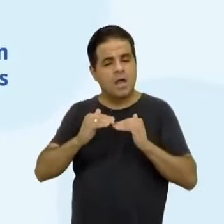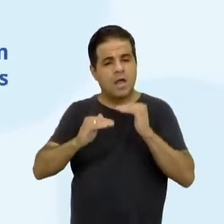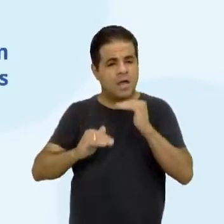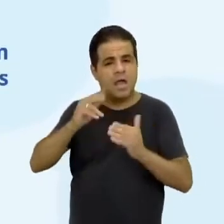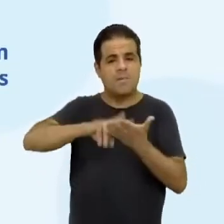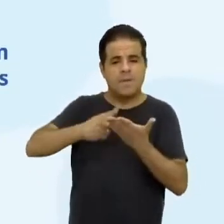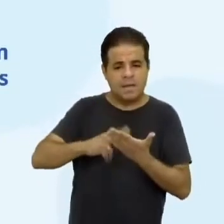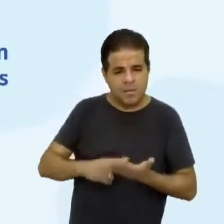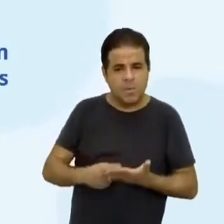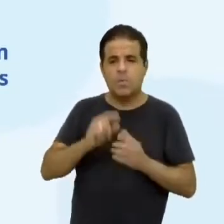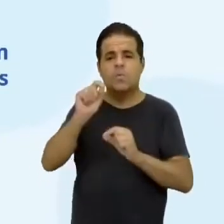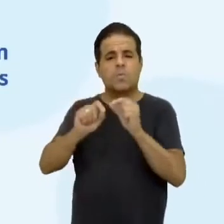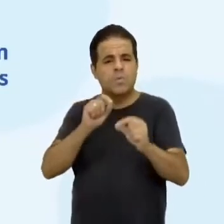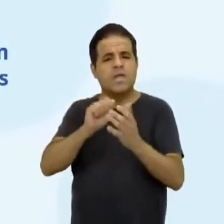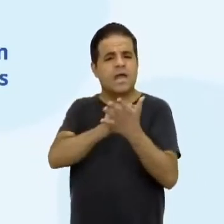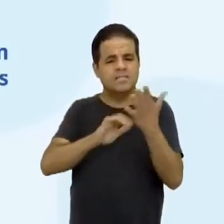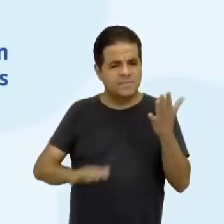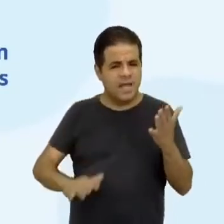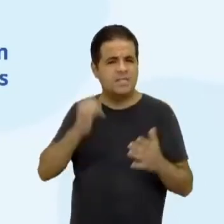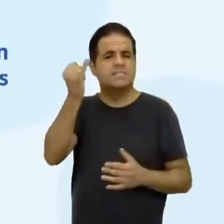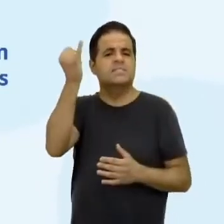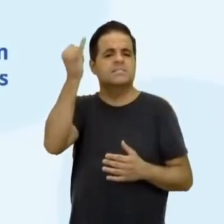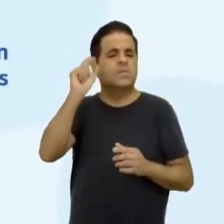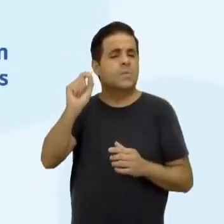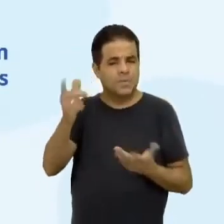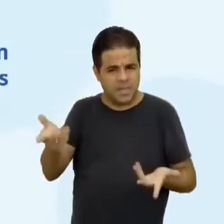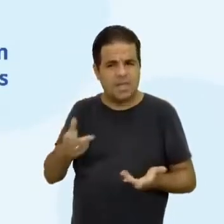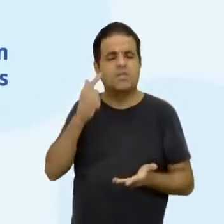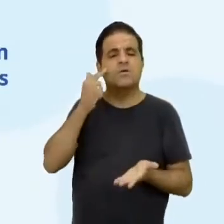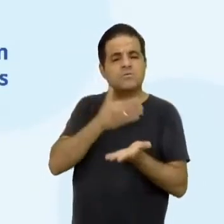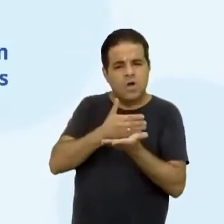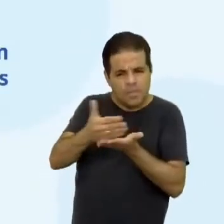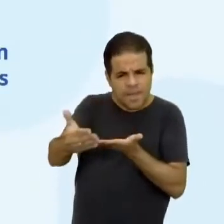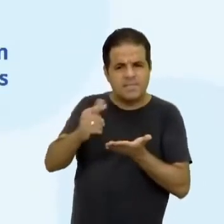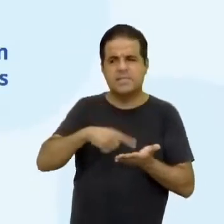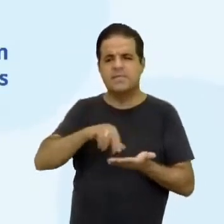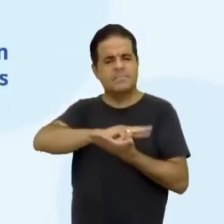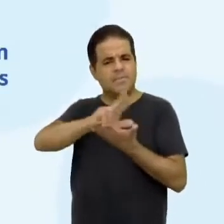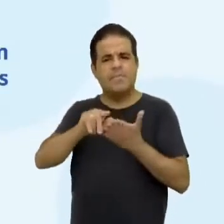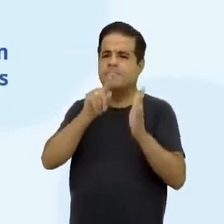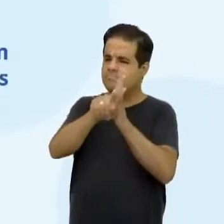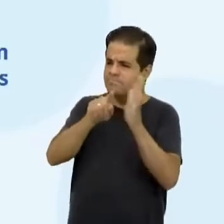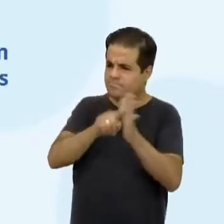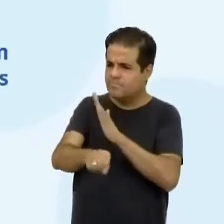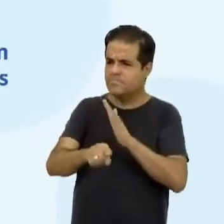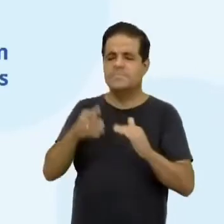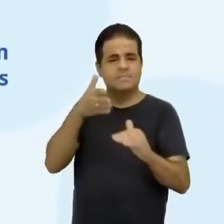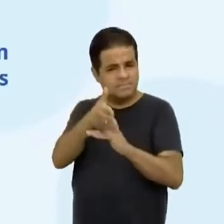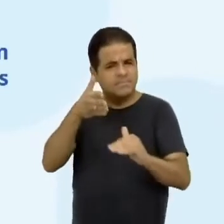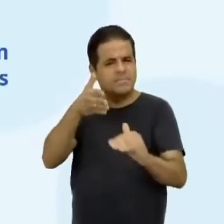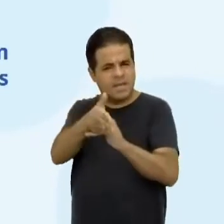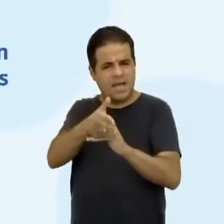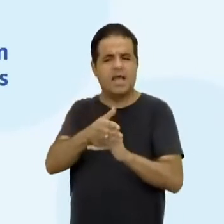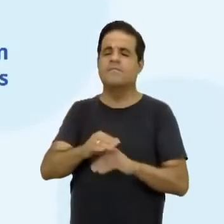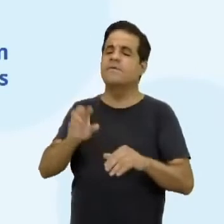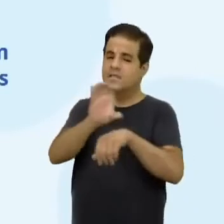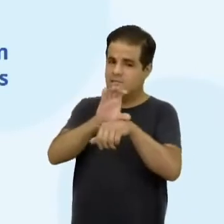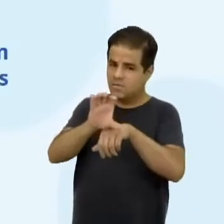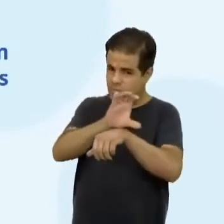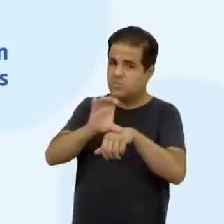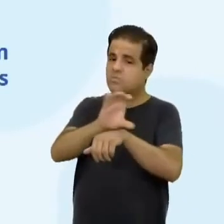de interpretação. O que é atividade essencial? Então, gente começa a ter uma série de questões, uma série de entraves nesta